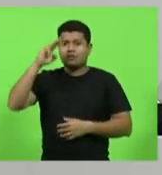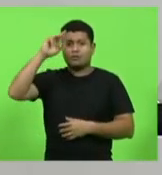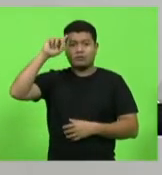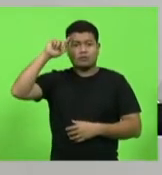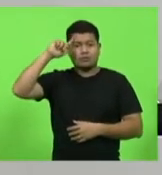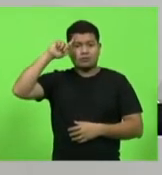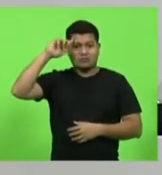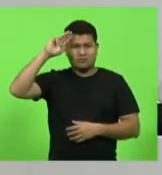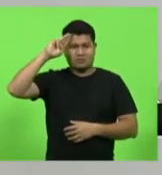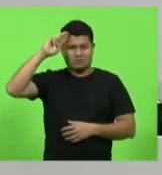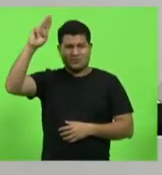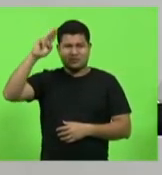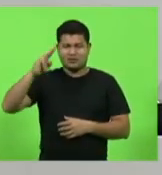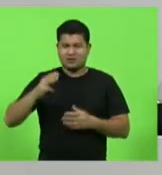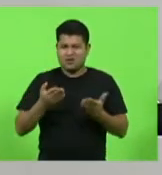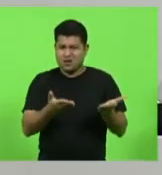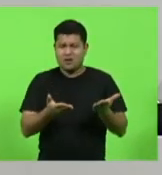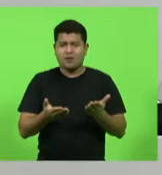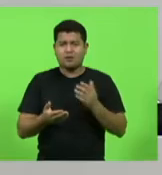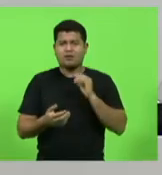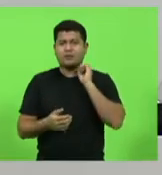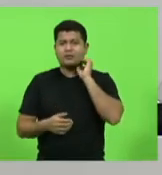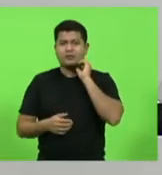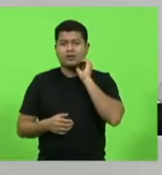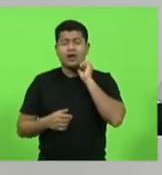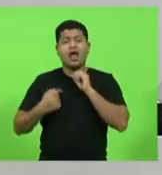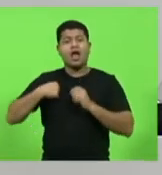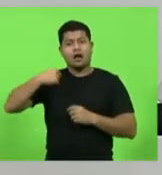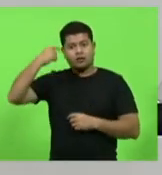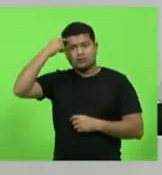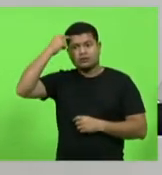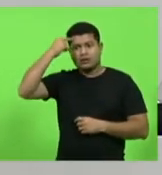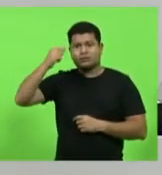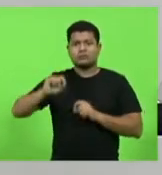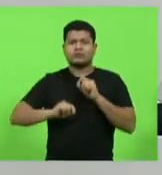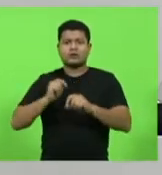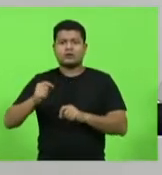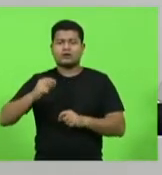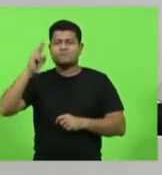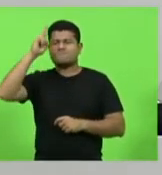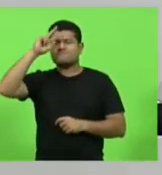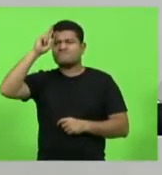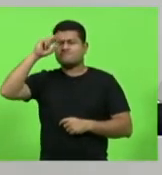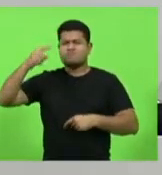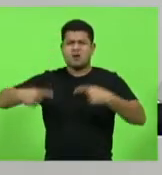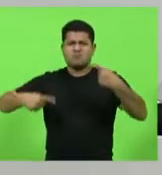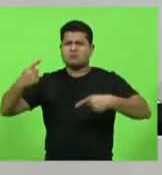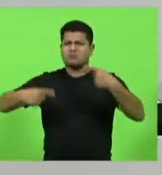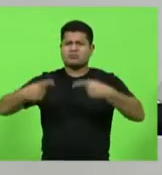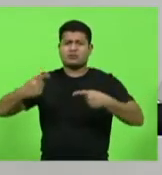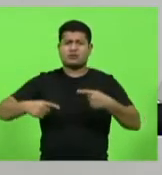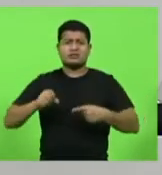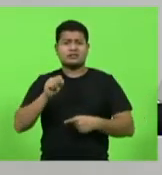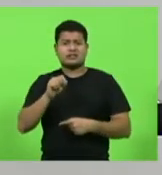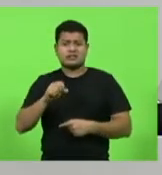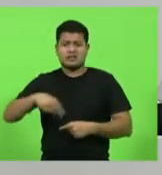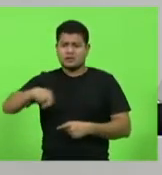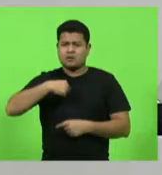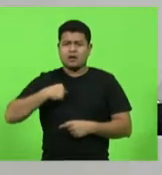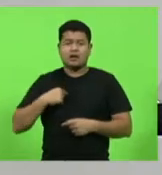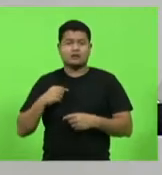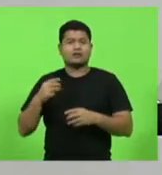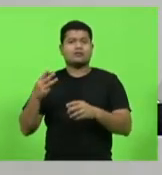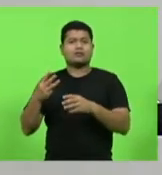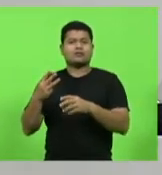e eu lembro ainda dos estendidos debates ainda nos grupos do WhatsApp se a ia aceitar esse cara ou não e por